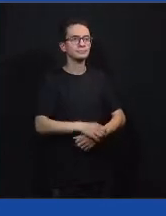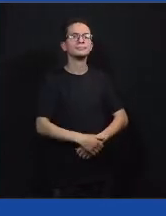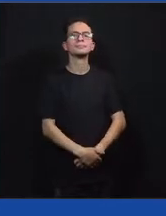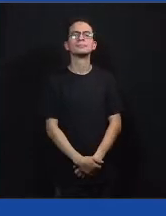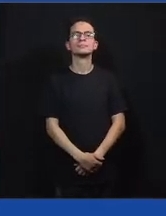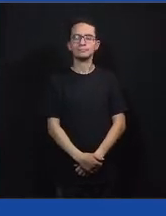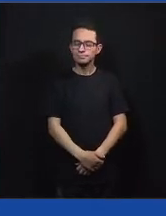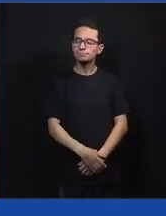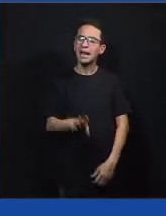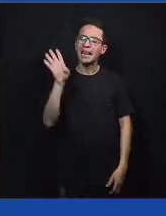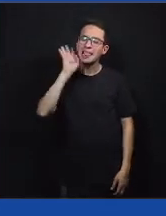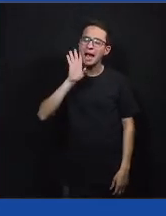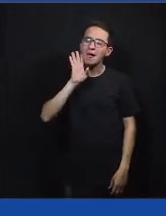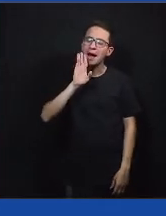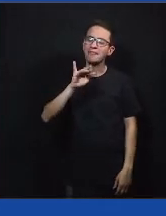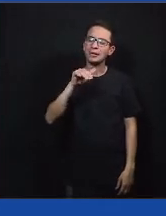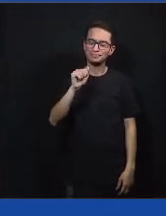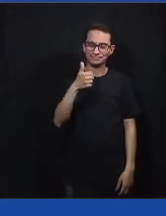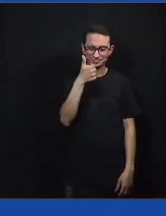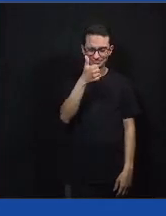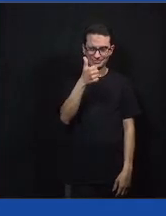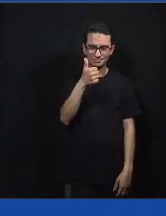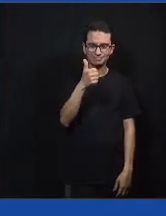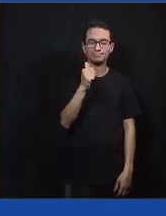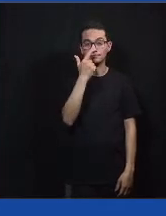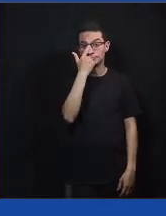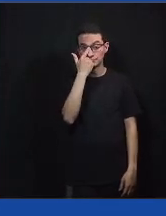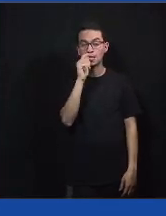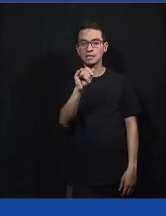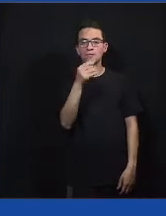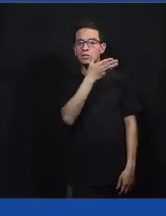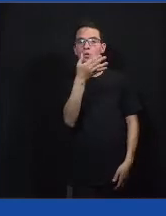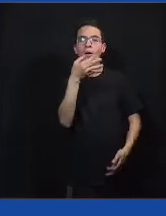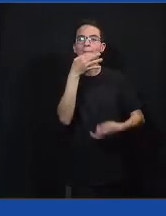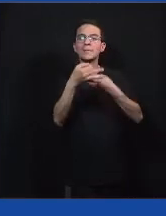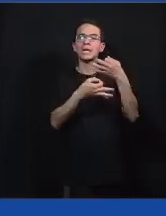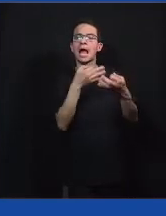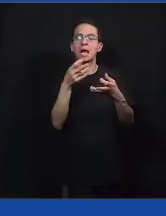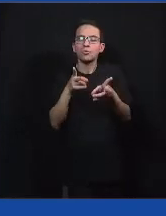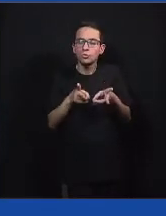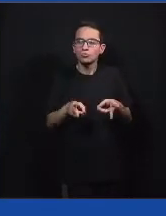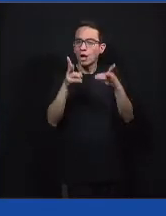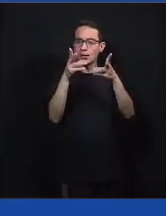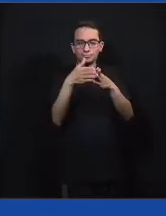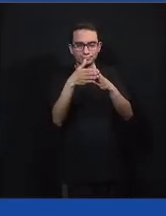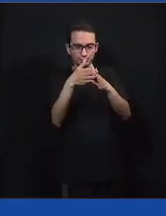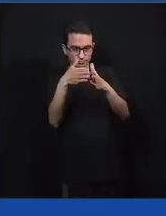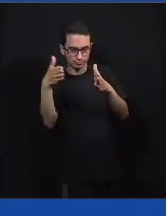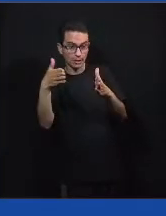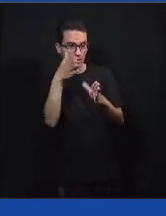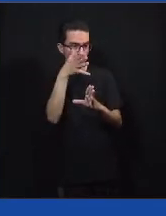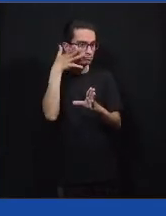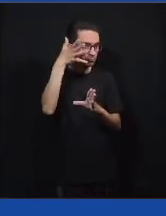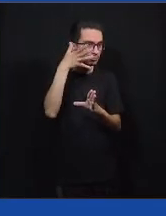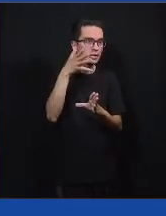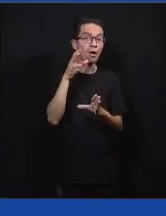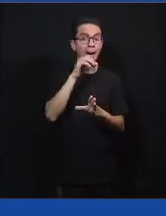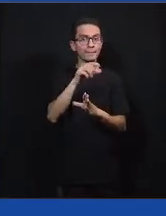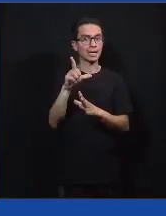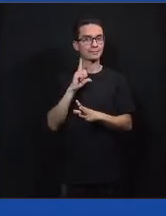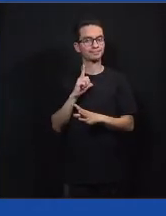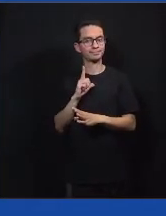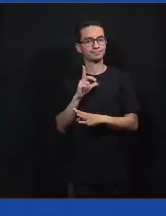Legal. Rafa, se você quiser comentar sobre isso também, como estimular a participação, mas eu vou já emendar uma outra